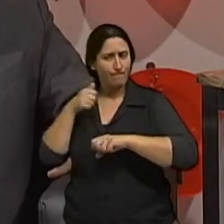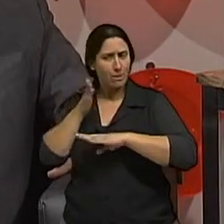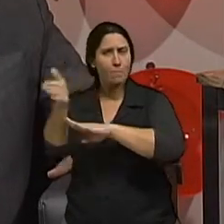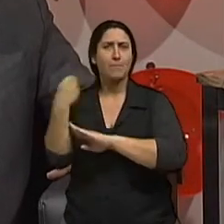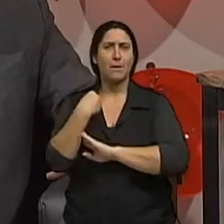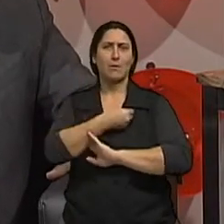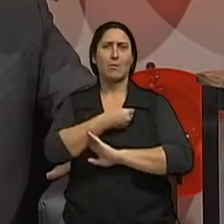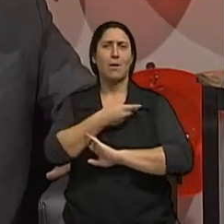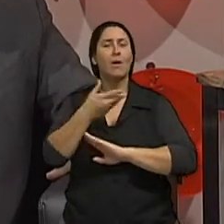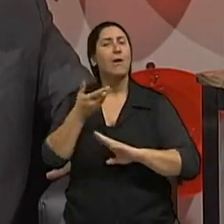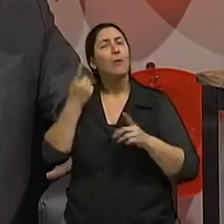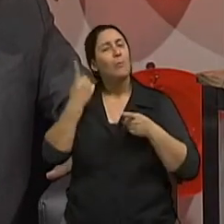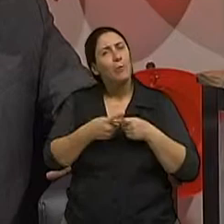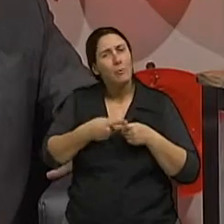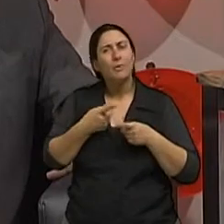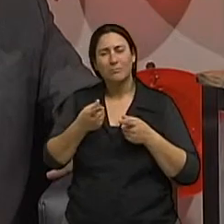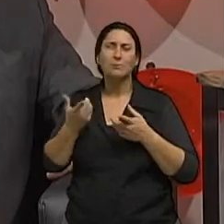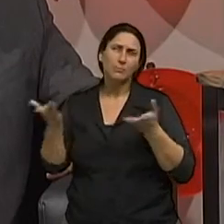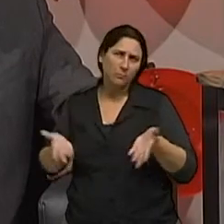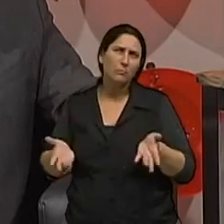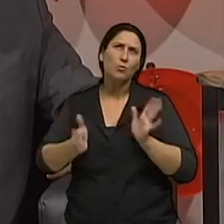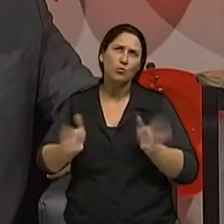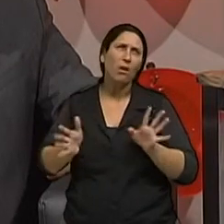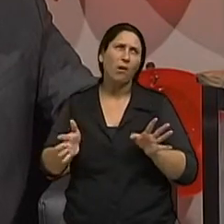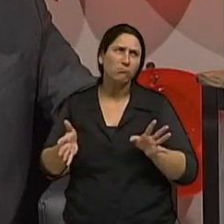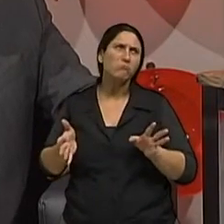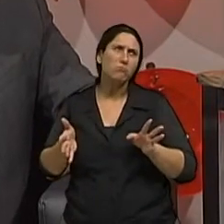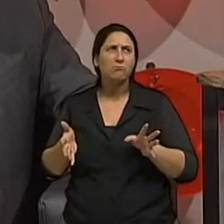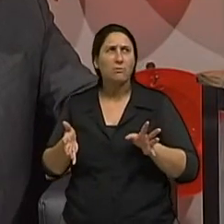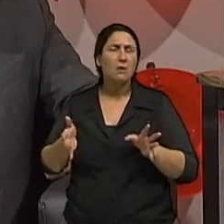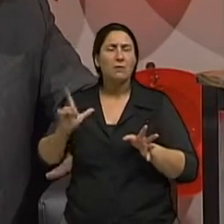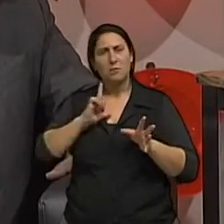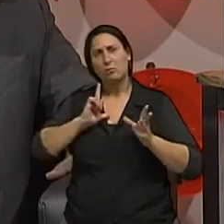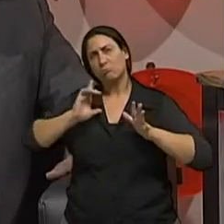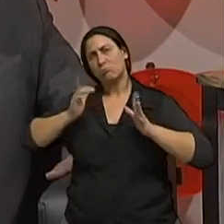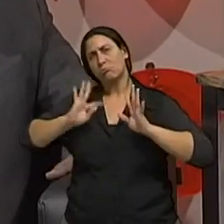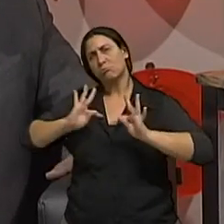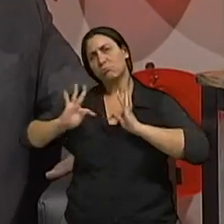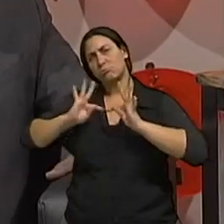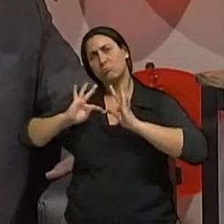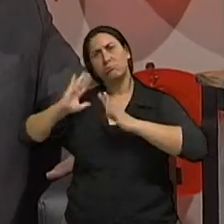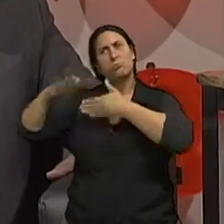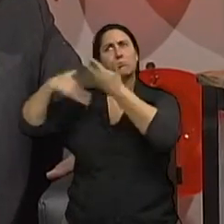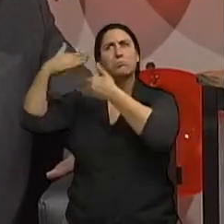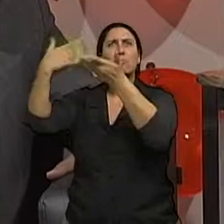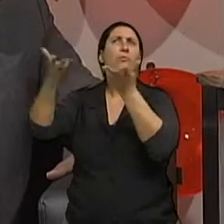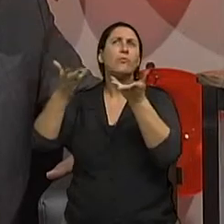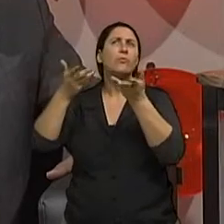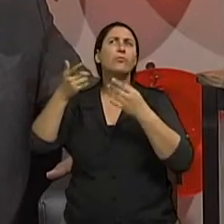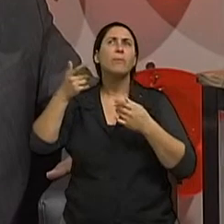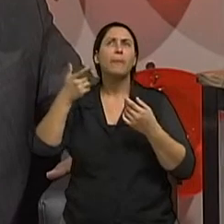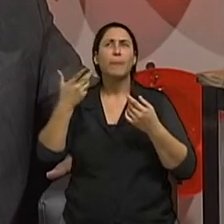hoje já se tem tratamento em termos de evolução da medicina em termos de evolução da